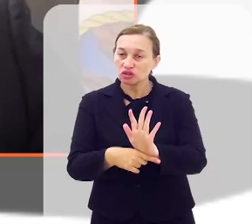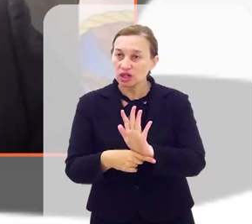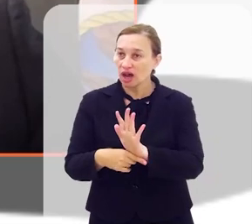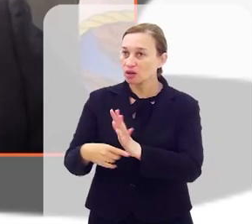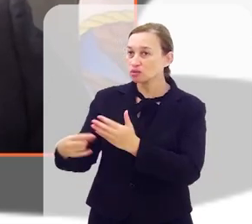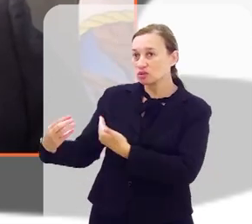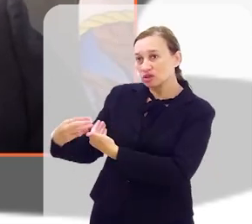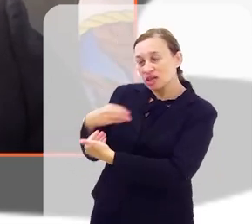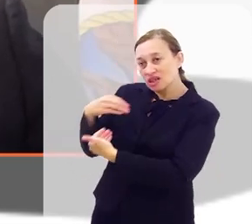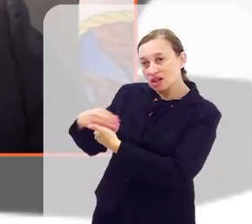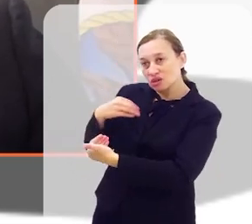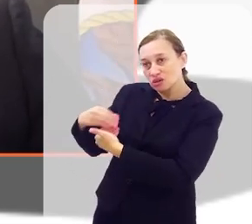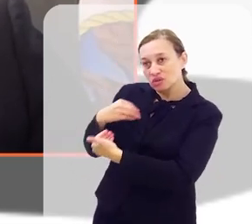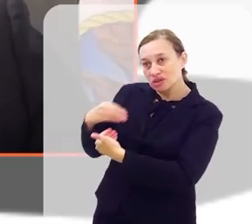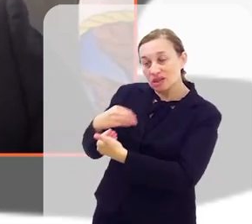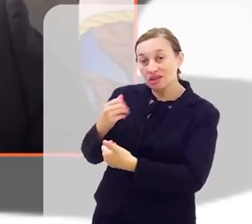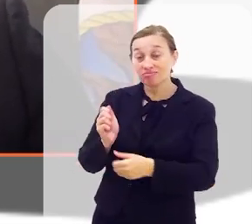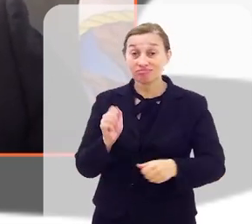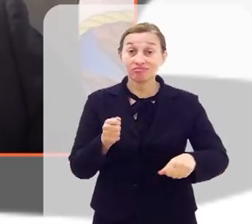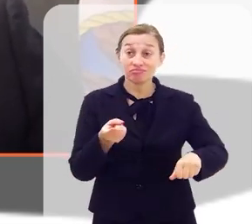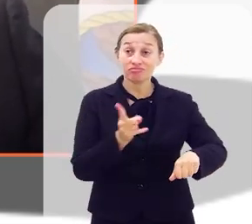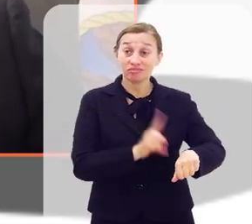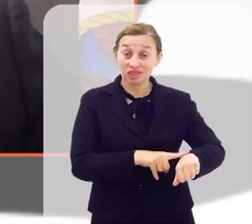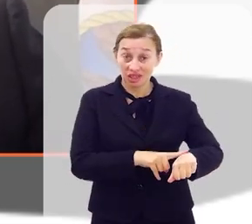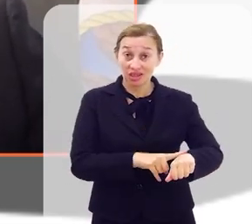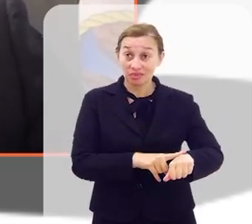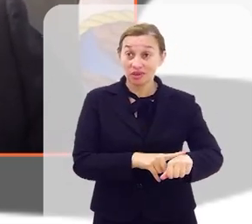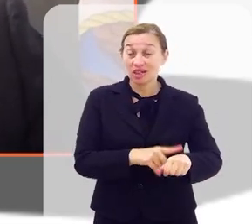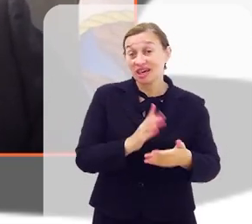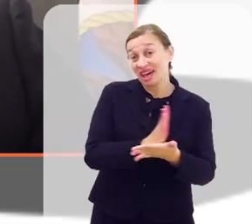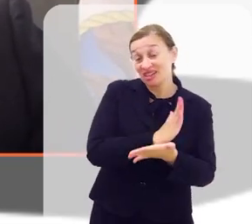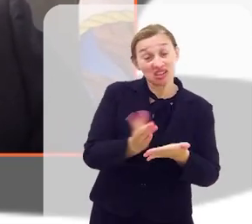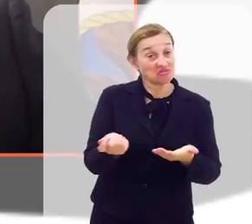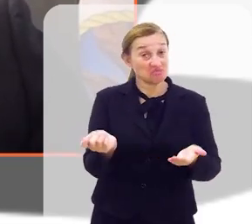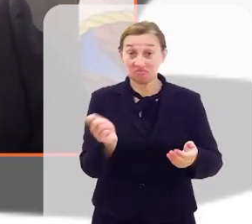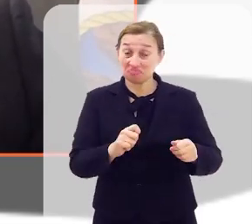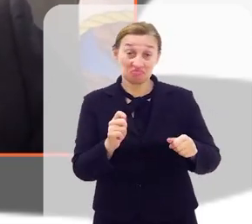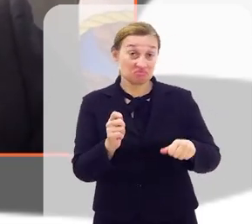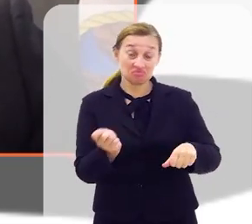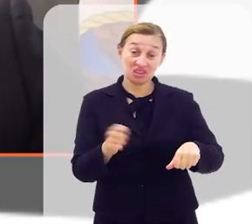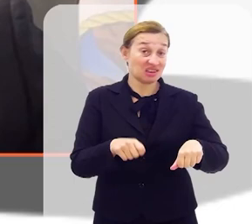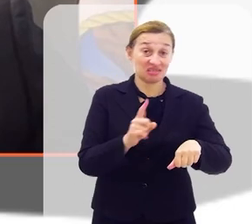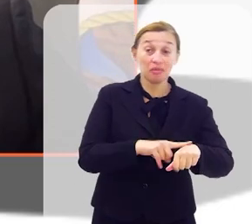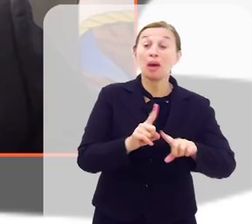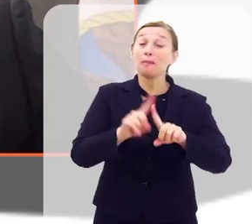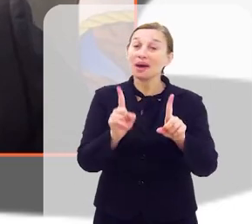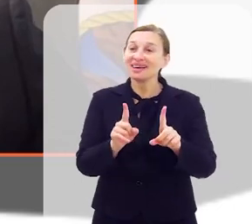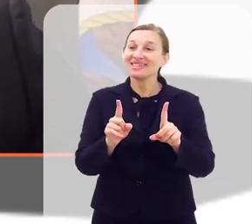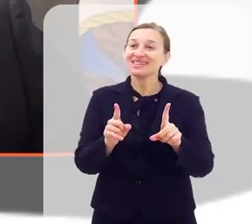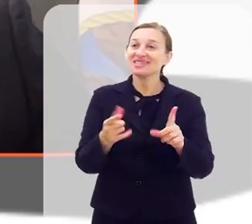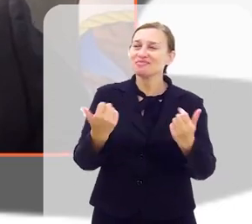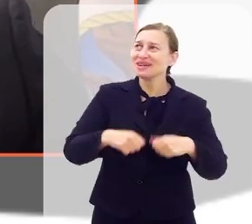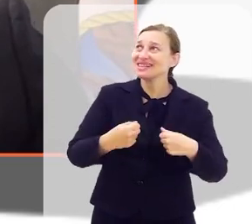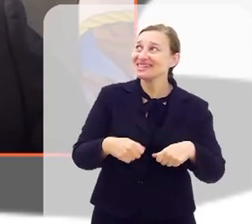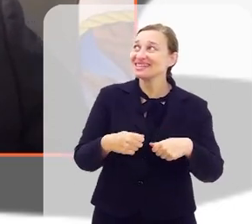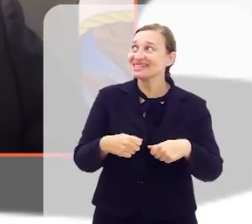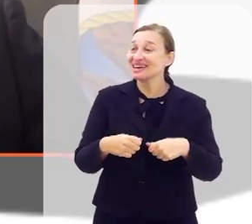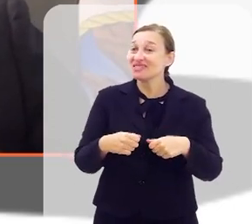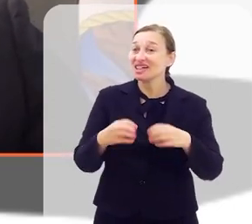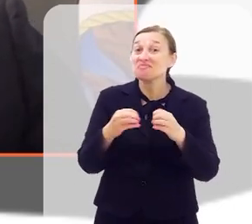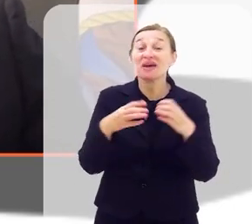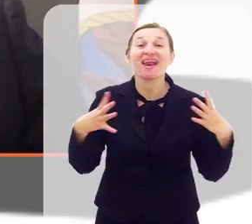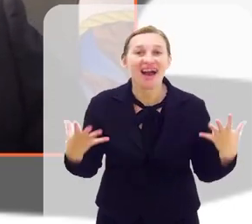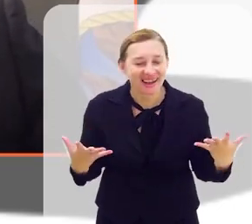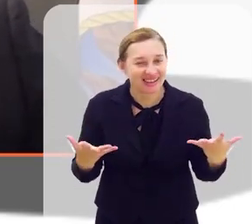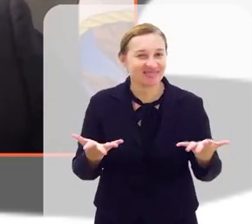auxiliando, fazendo ganhar tempo, onde a gente nem tempo tem. Então, tem que fazer, vamos dizer assim,